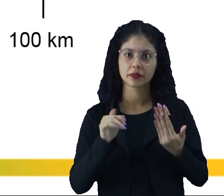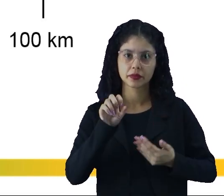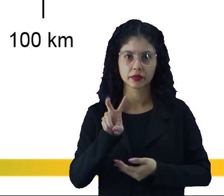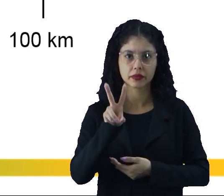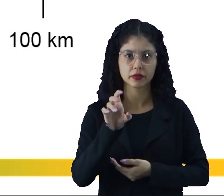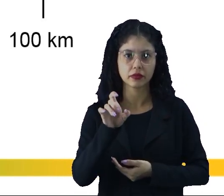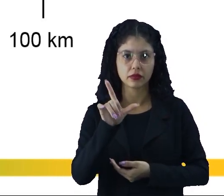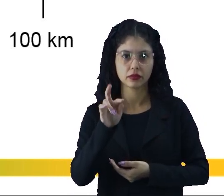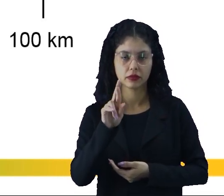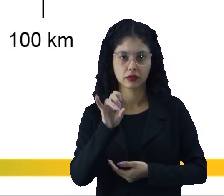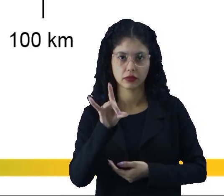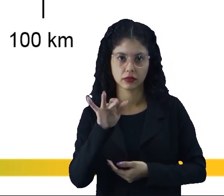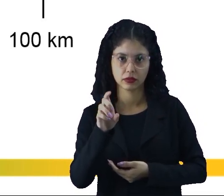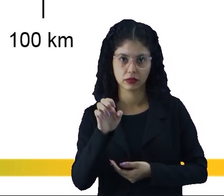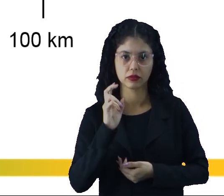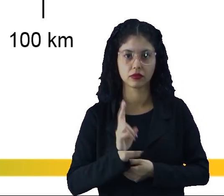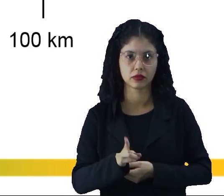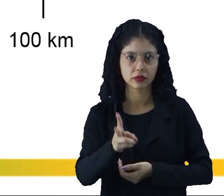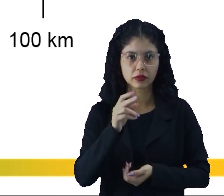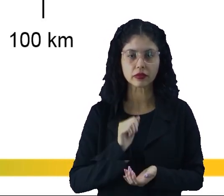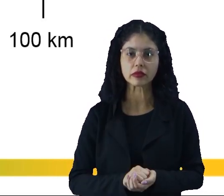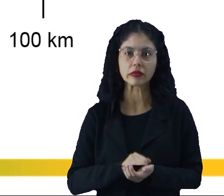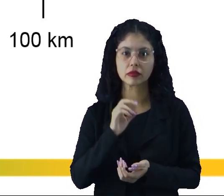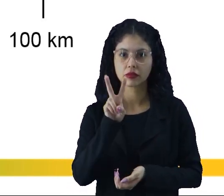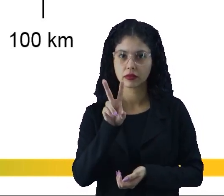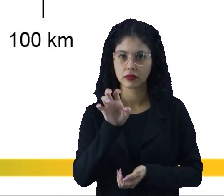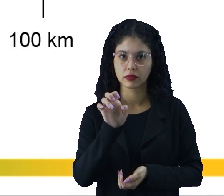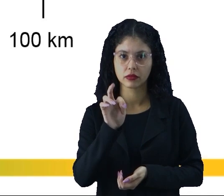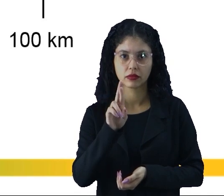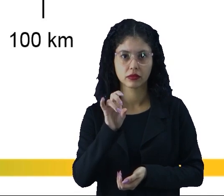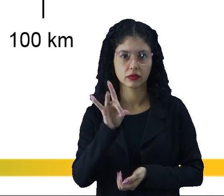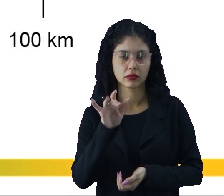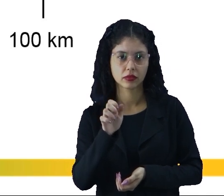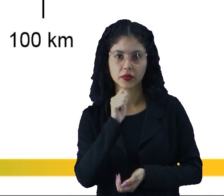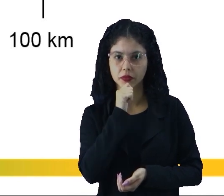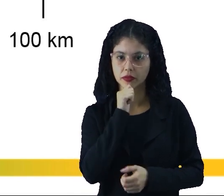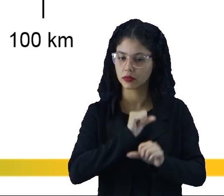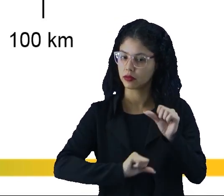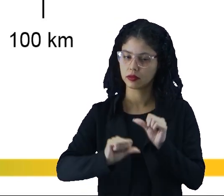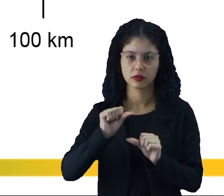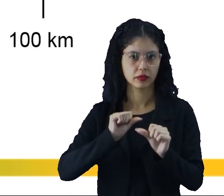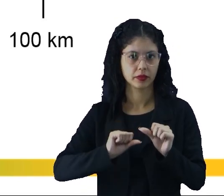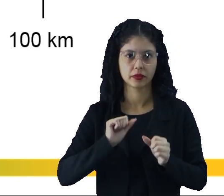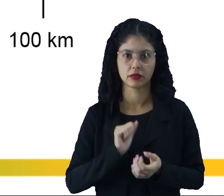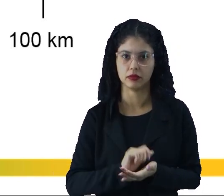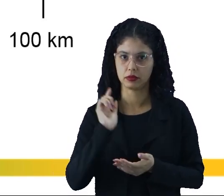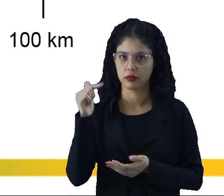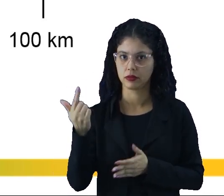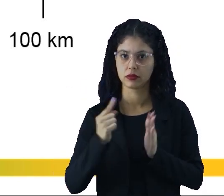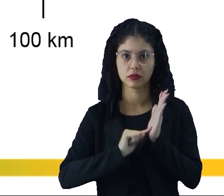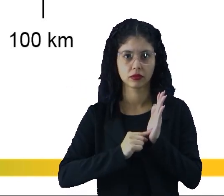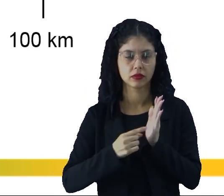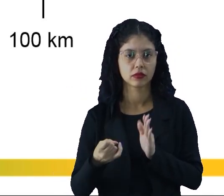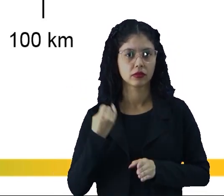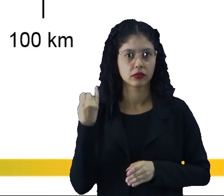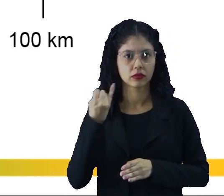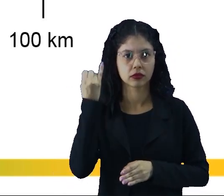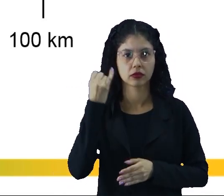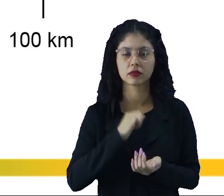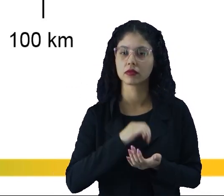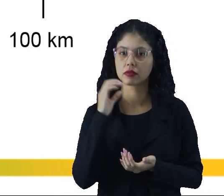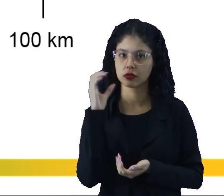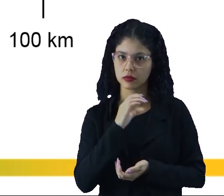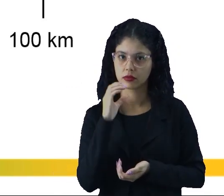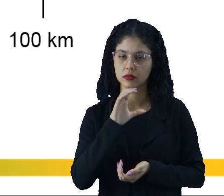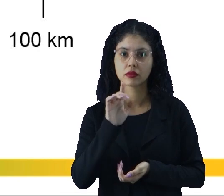velocidade constante. A velocidade não vai mudar. E outro ponto importante é a questão da